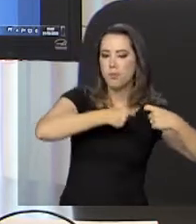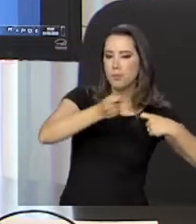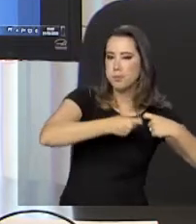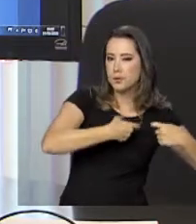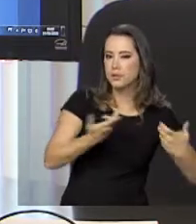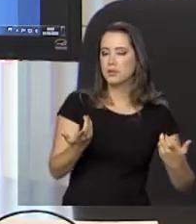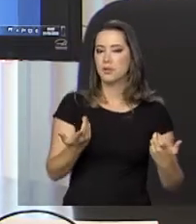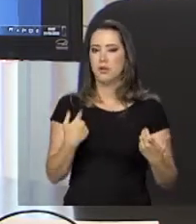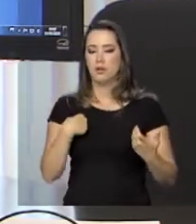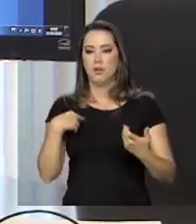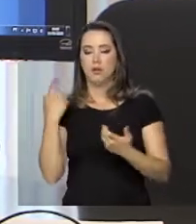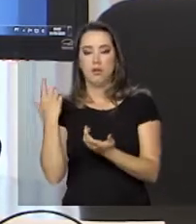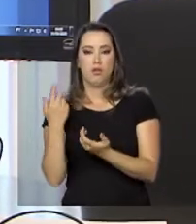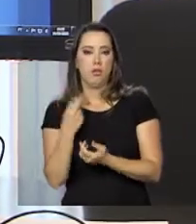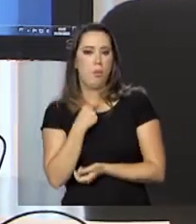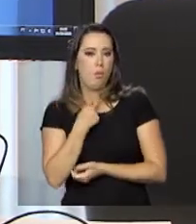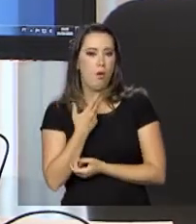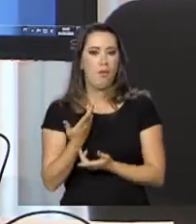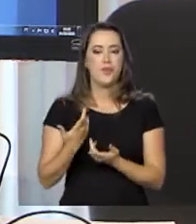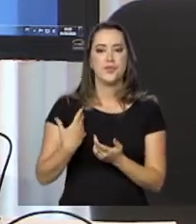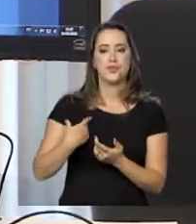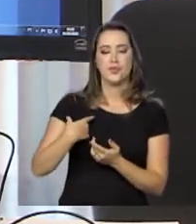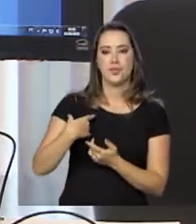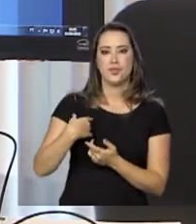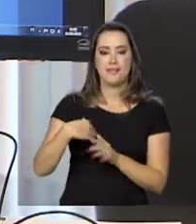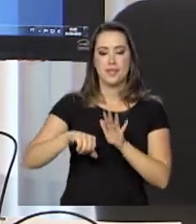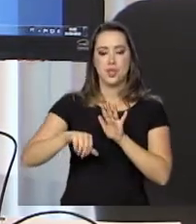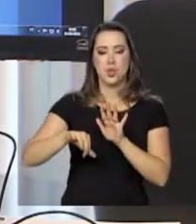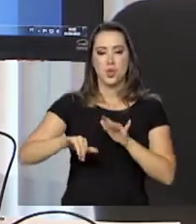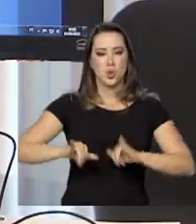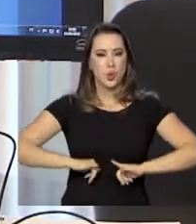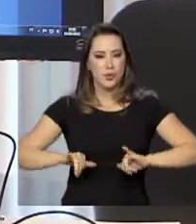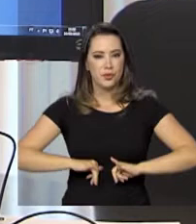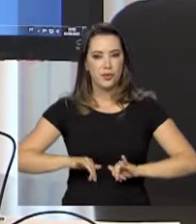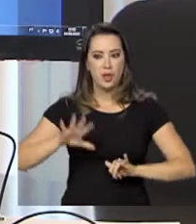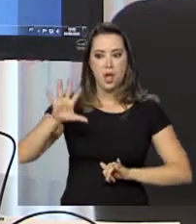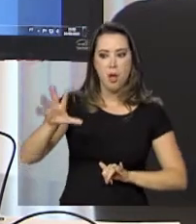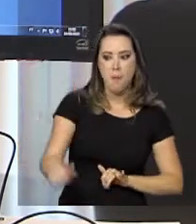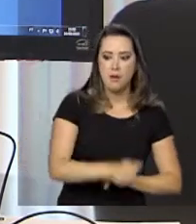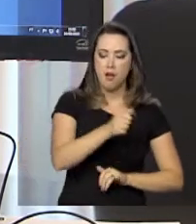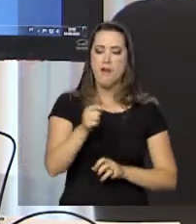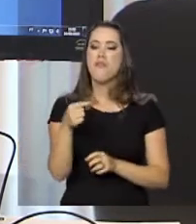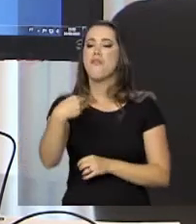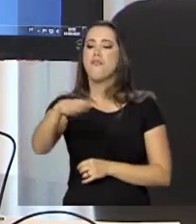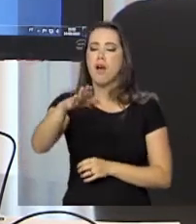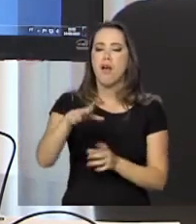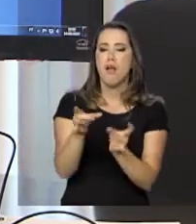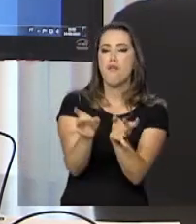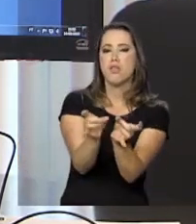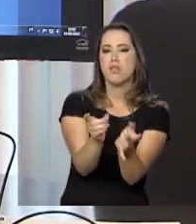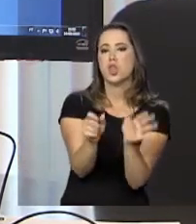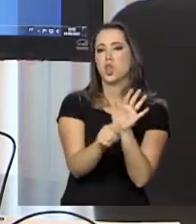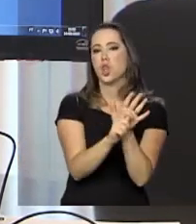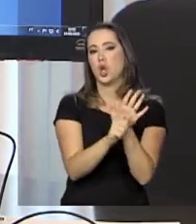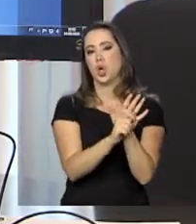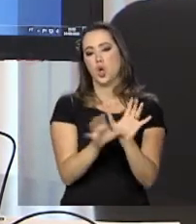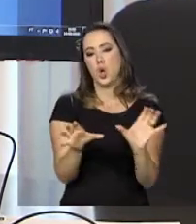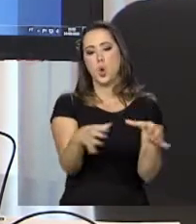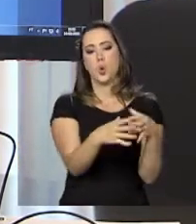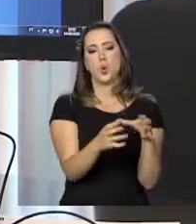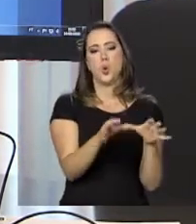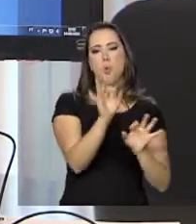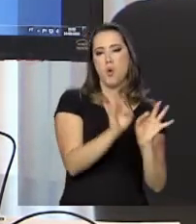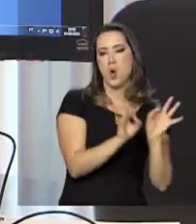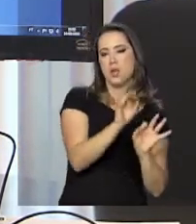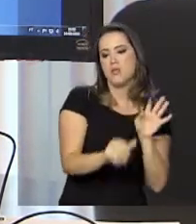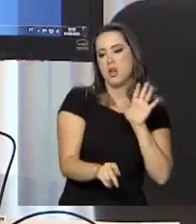da exploração sexual, não sejam vítimas do tráfico de drogas, não sejam capturados pelo crime ou por facções organizadas,